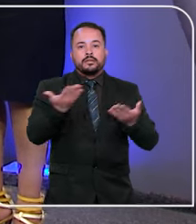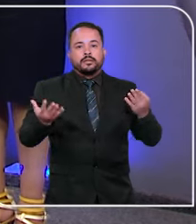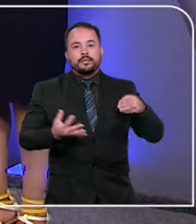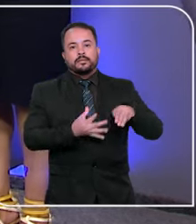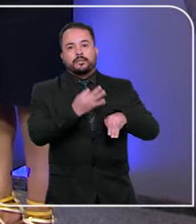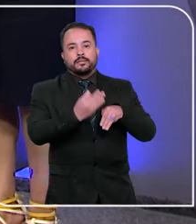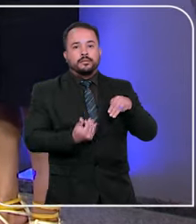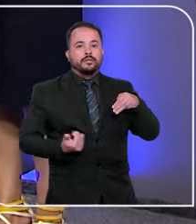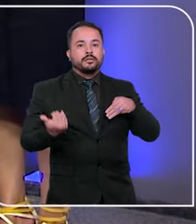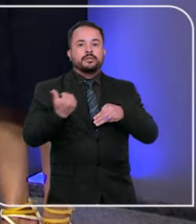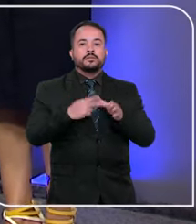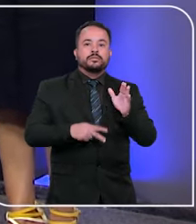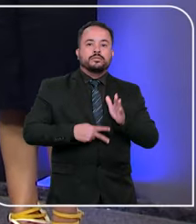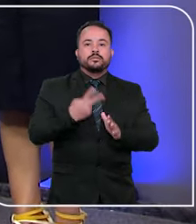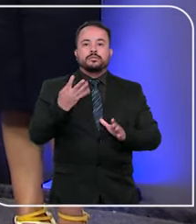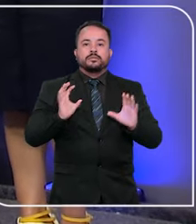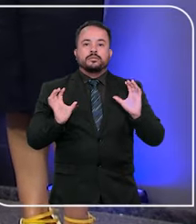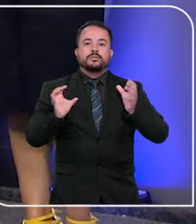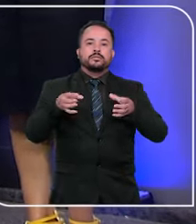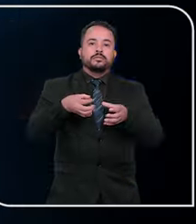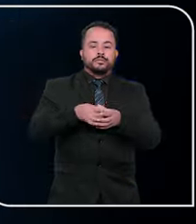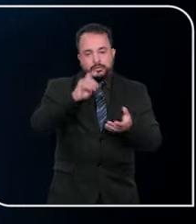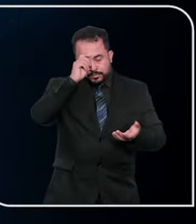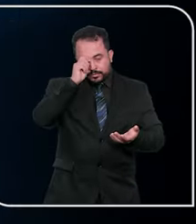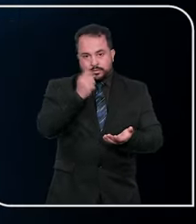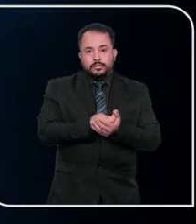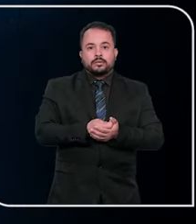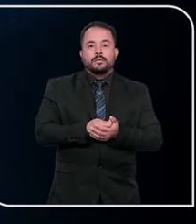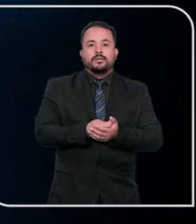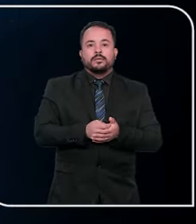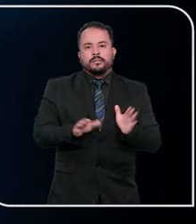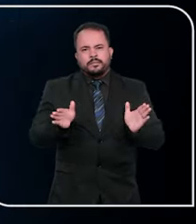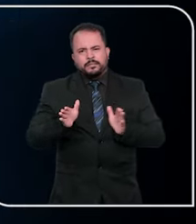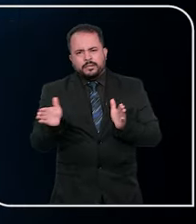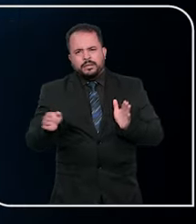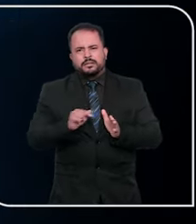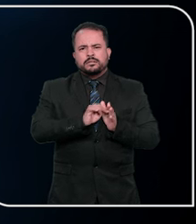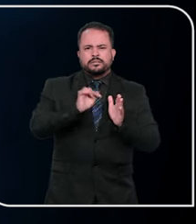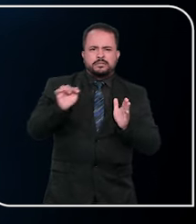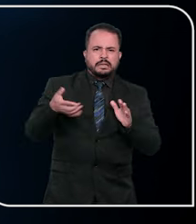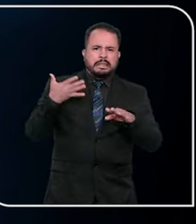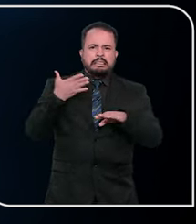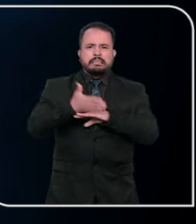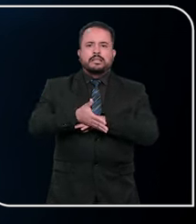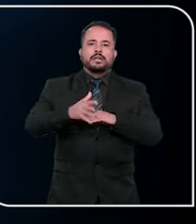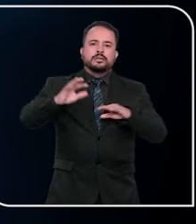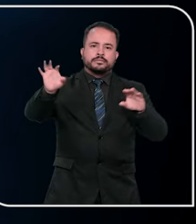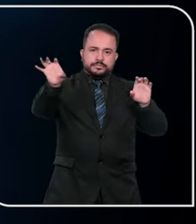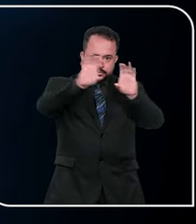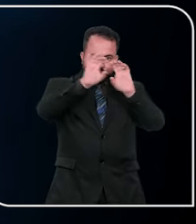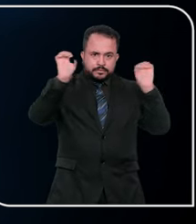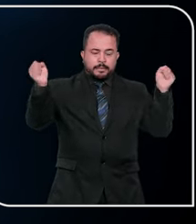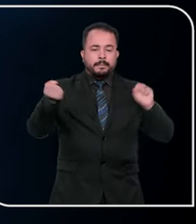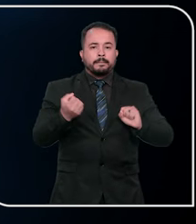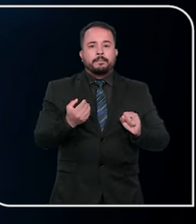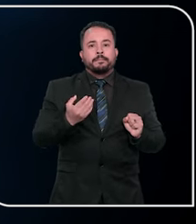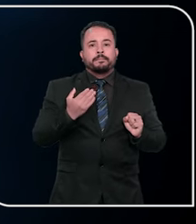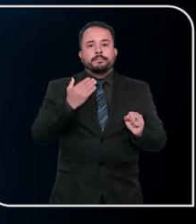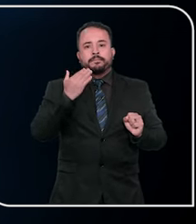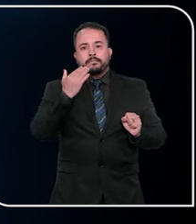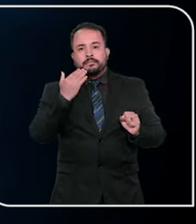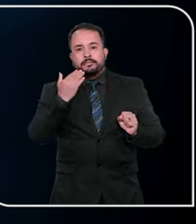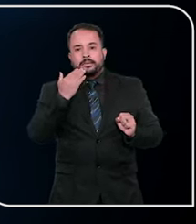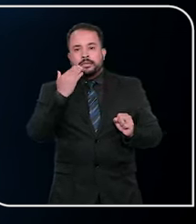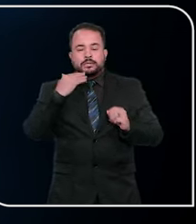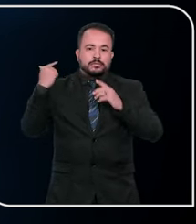a gente lê que os ministros da segunda sessão decidiram que o prazo para a pessoa entrar na justiça pedindo sua